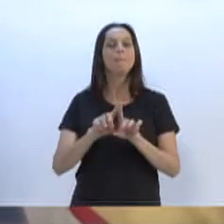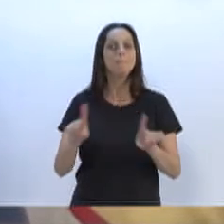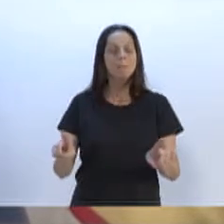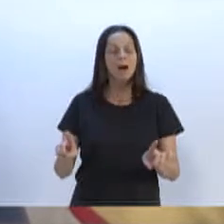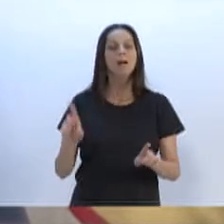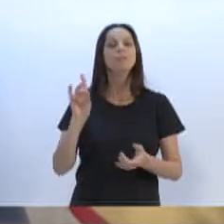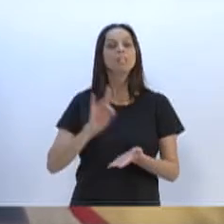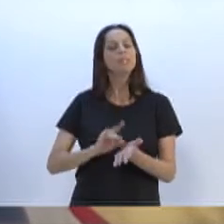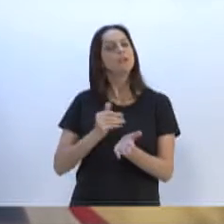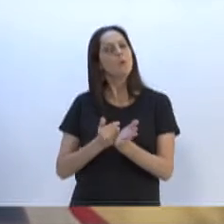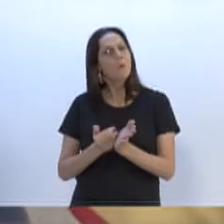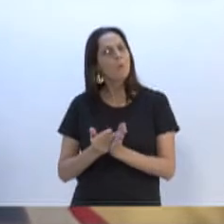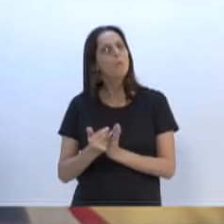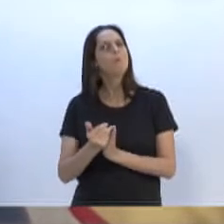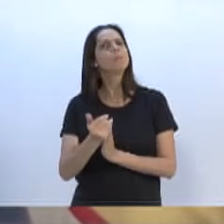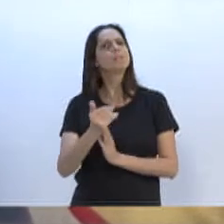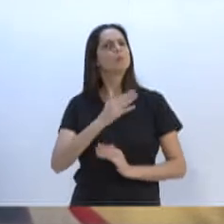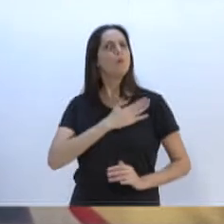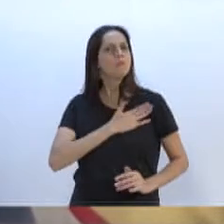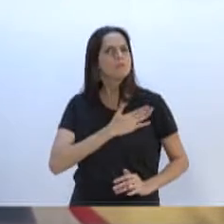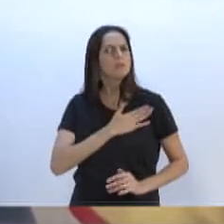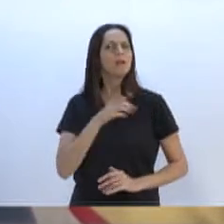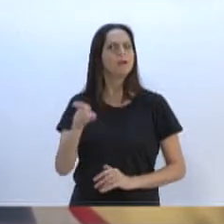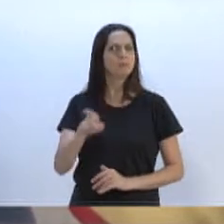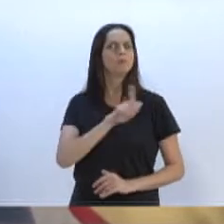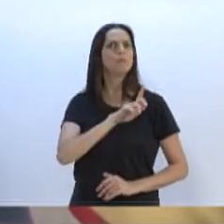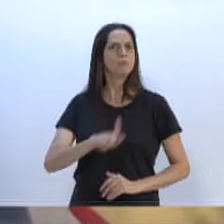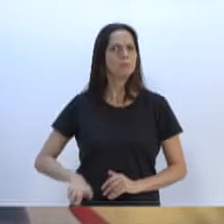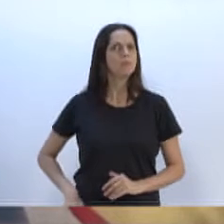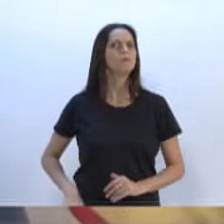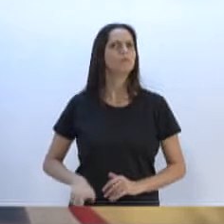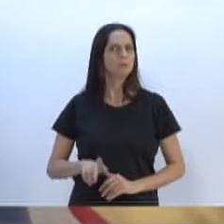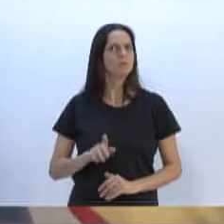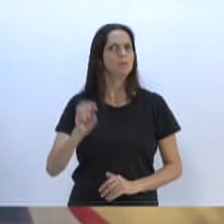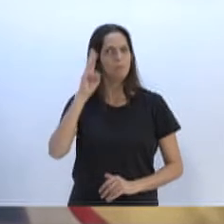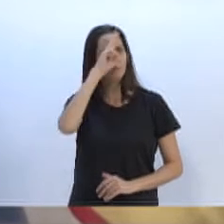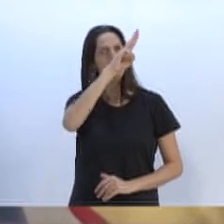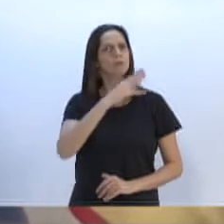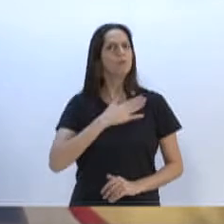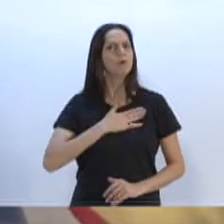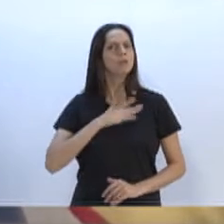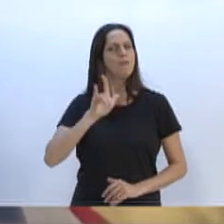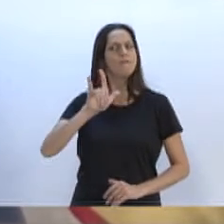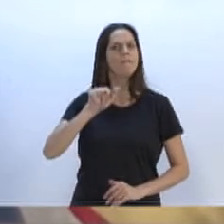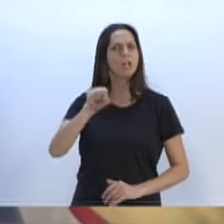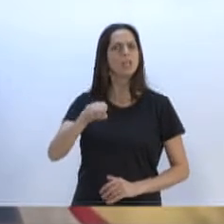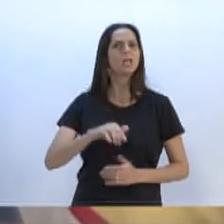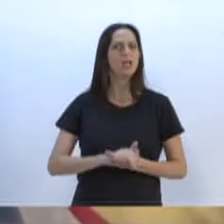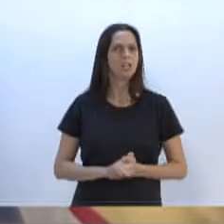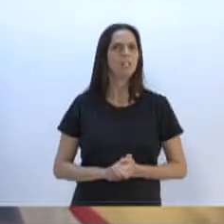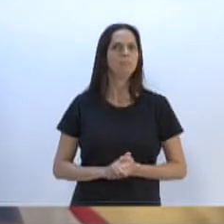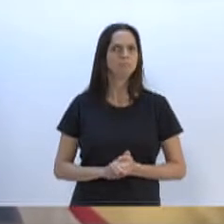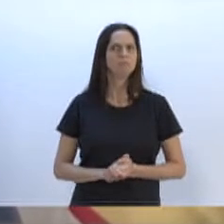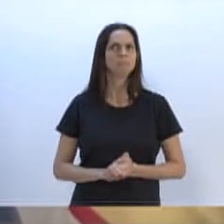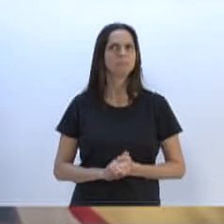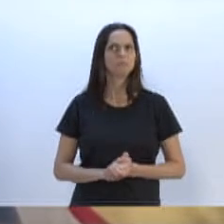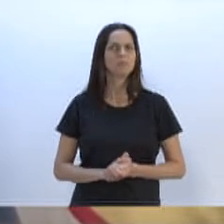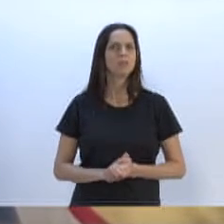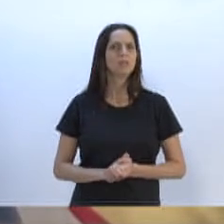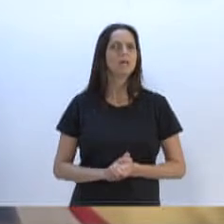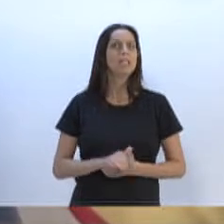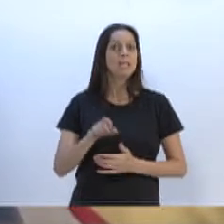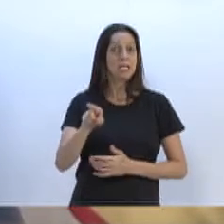me tornando um fã pela forma como ele faz as coisas. E, no final, botei a propósito. Ele está